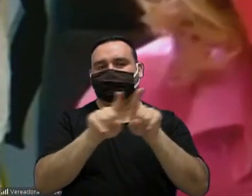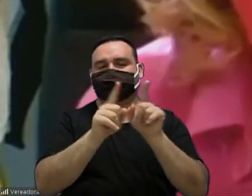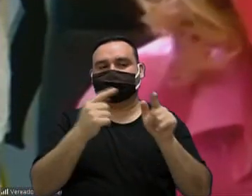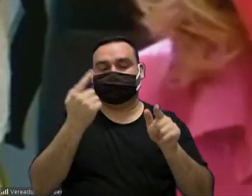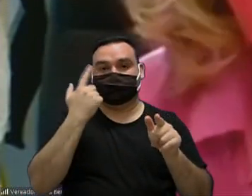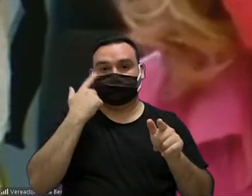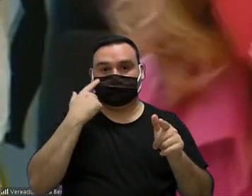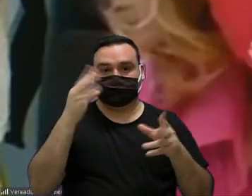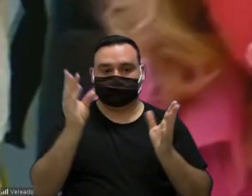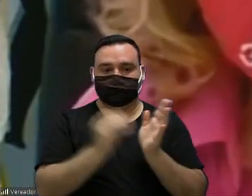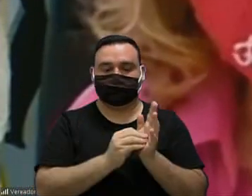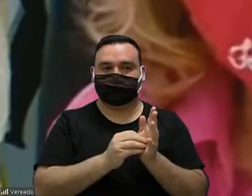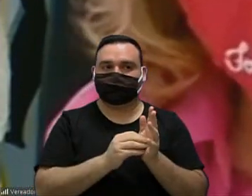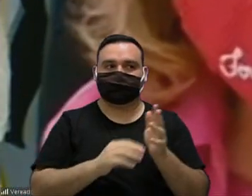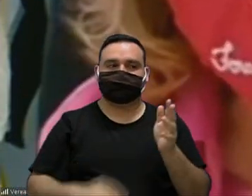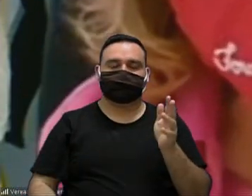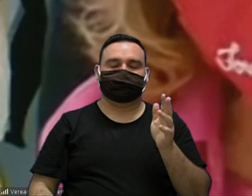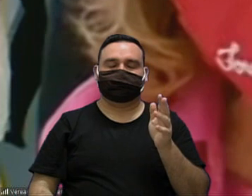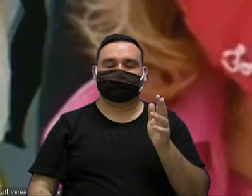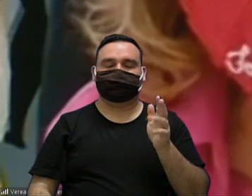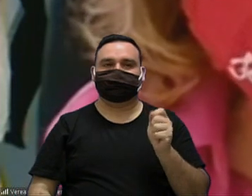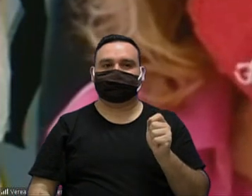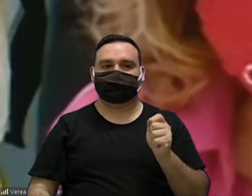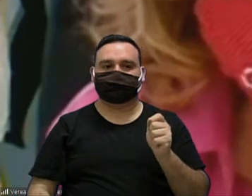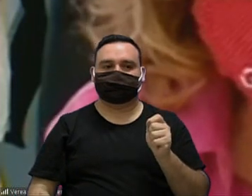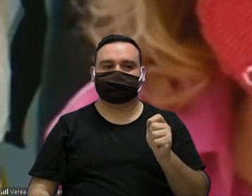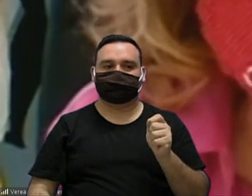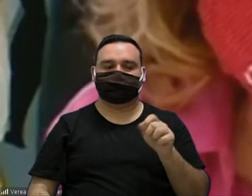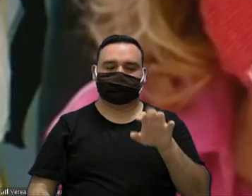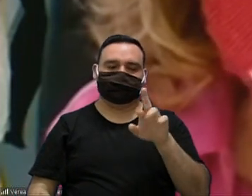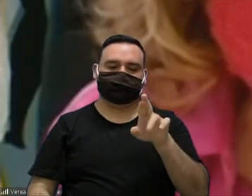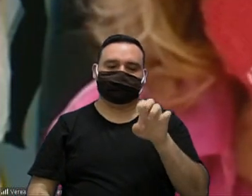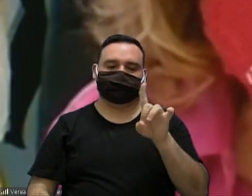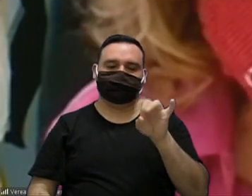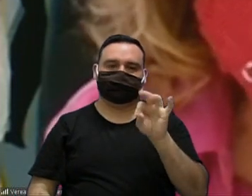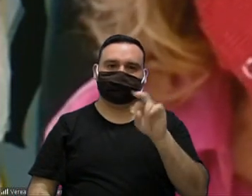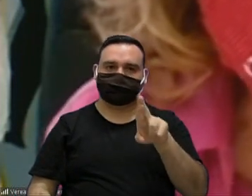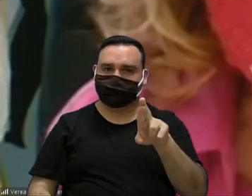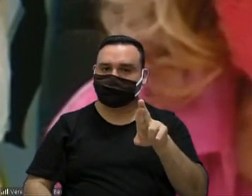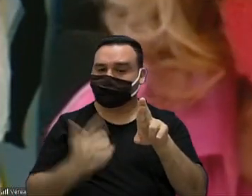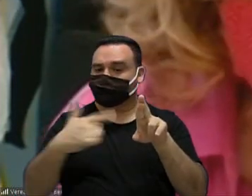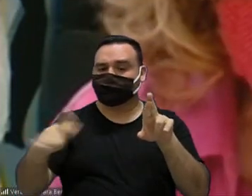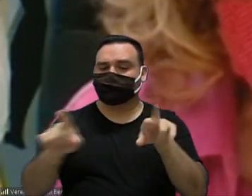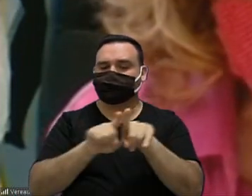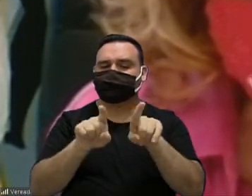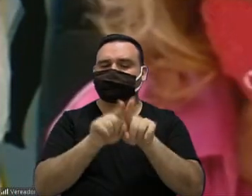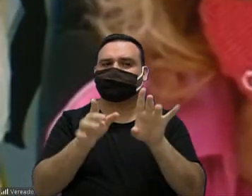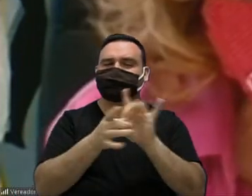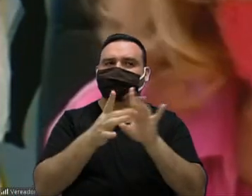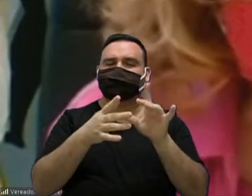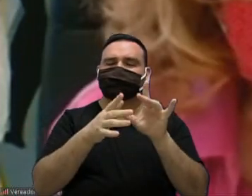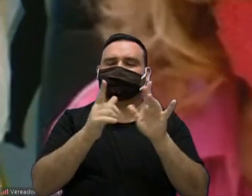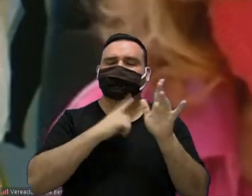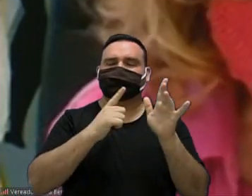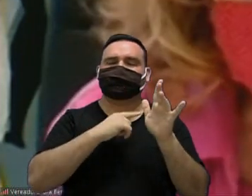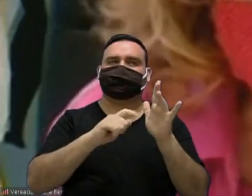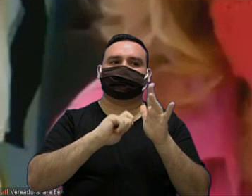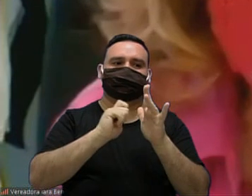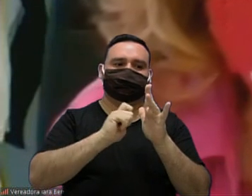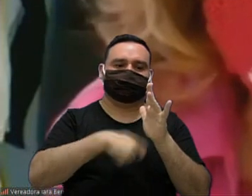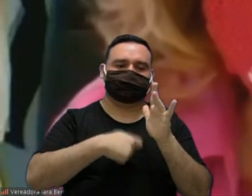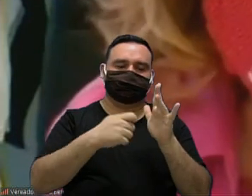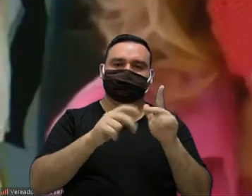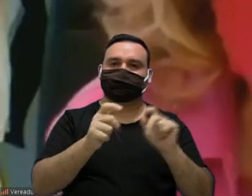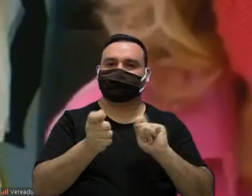coloca aqui que não conta com a CDTUR que não conta com a disponibilidade de ajuste no local tal como se